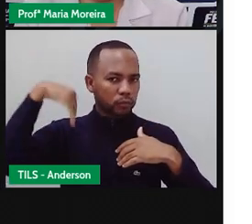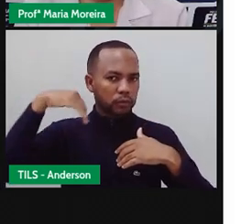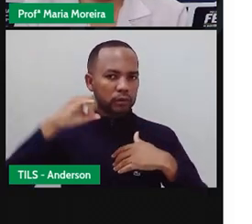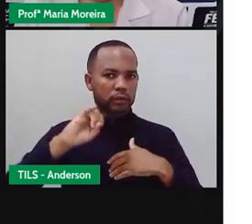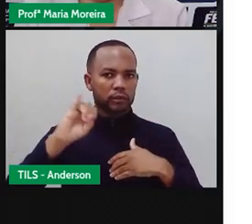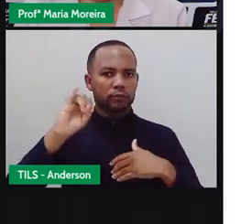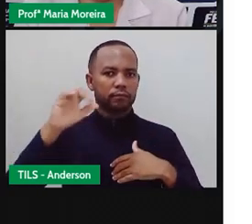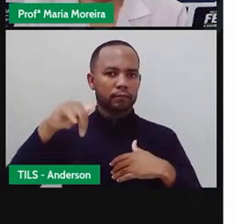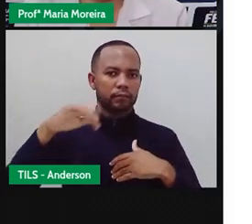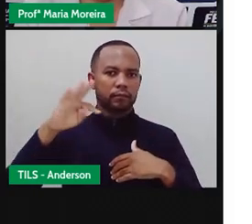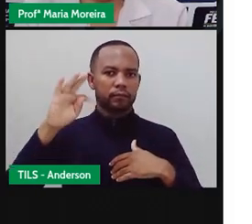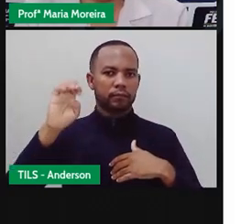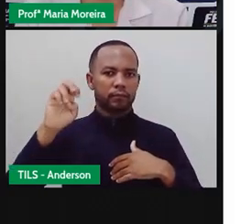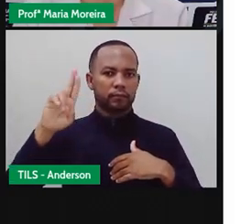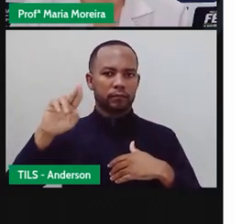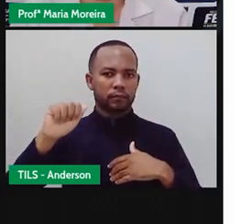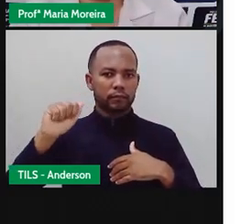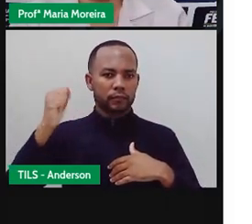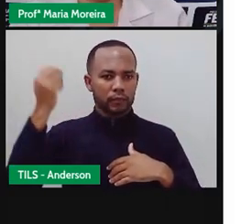Fantástico, não é Anderson?